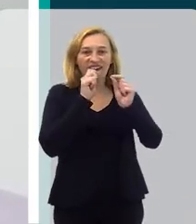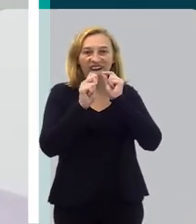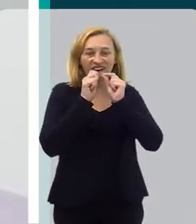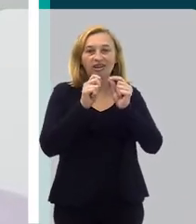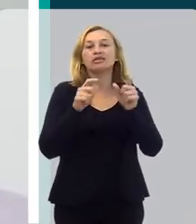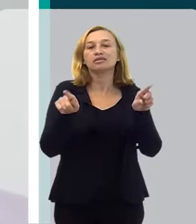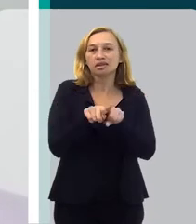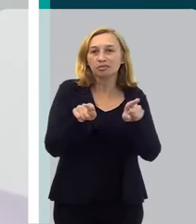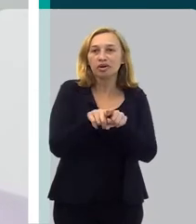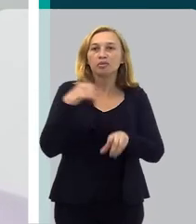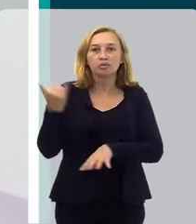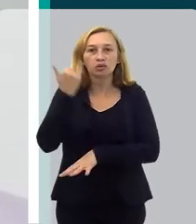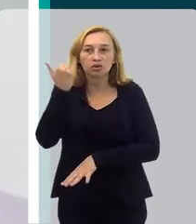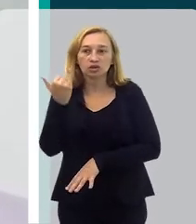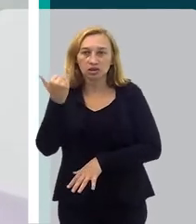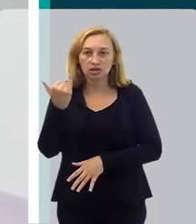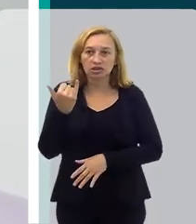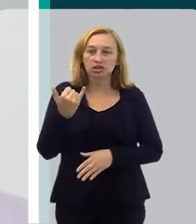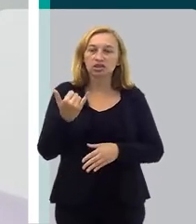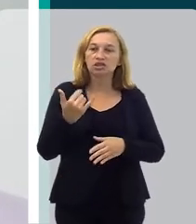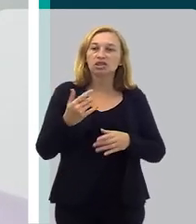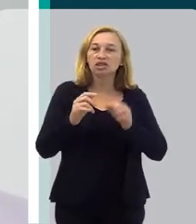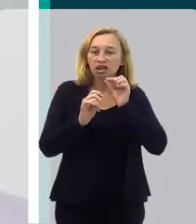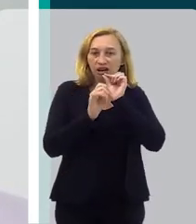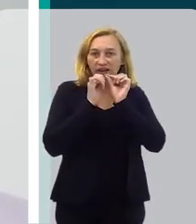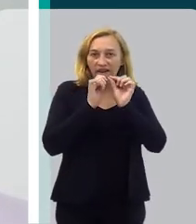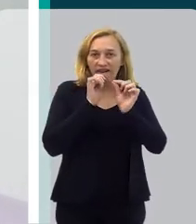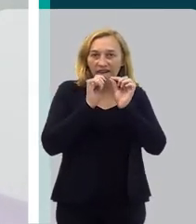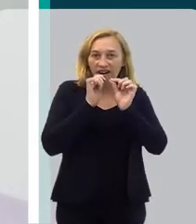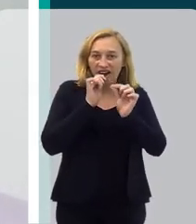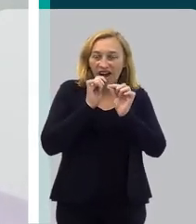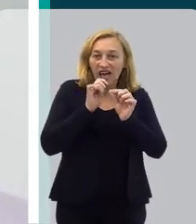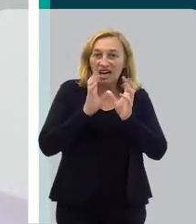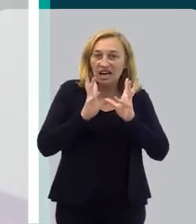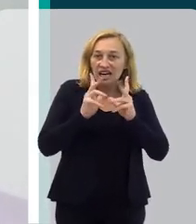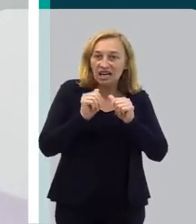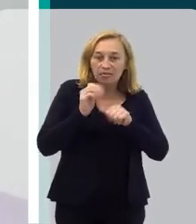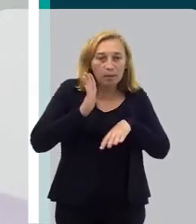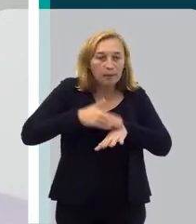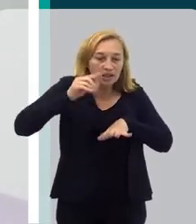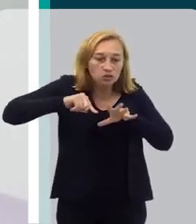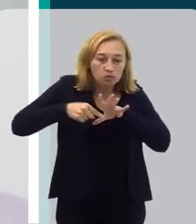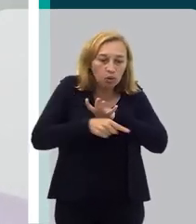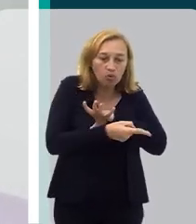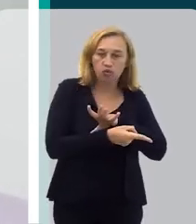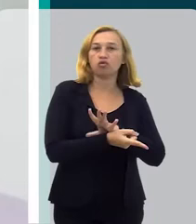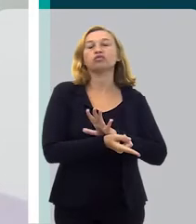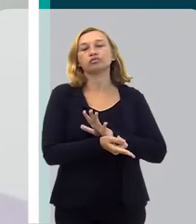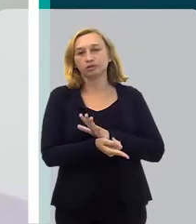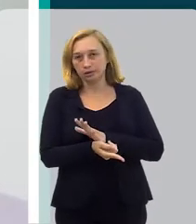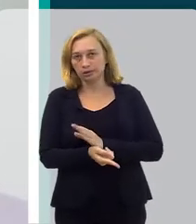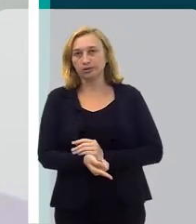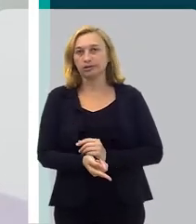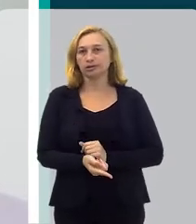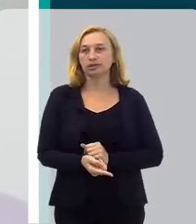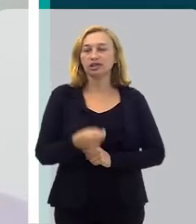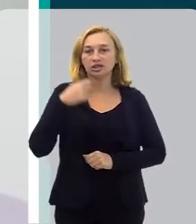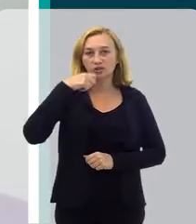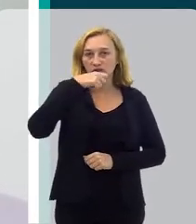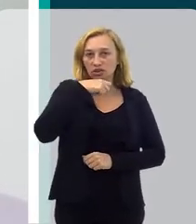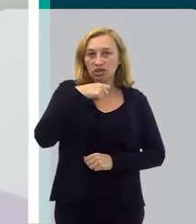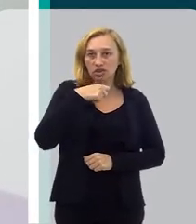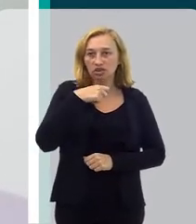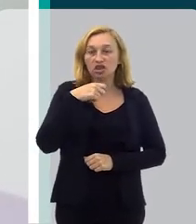importante, porque o fio dental vai aonde as cerdas das escovas de dentes não vão. Aqueles pelinhos das escovas de dentes não